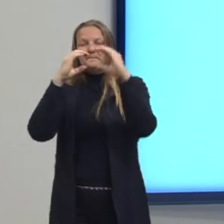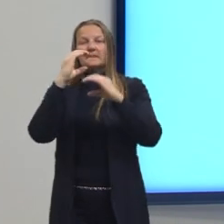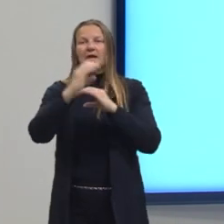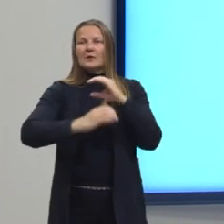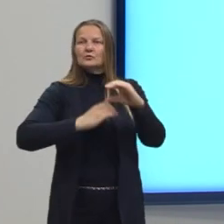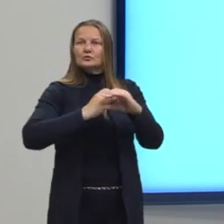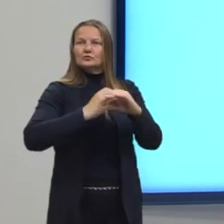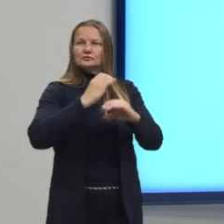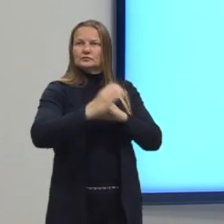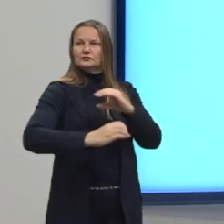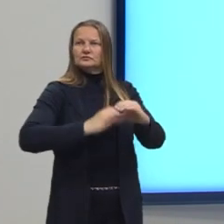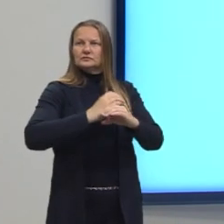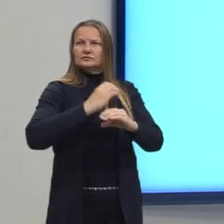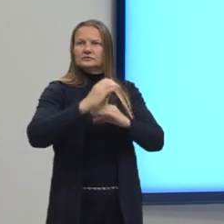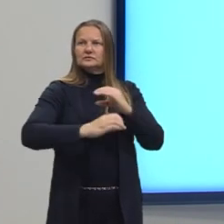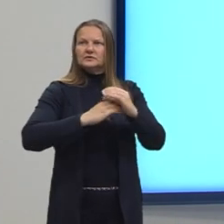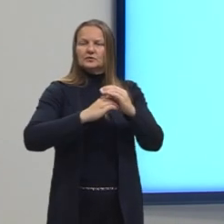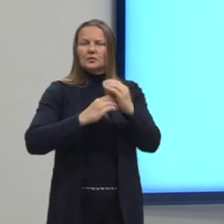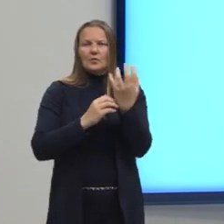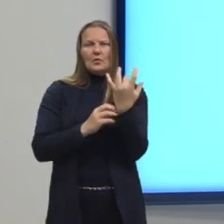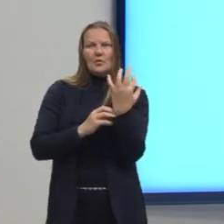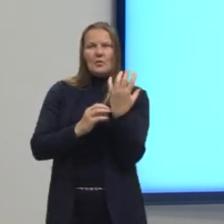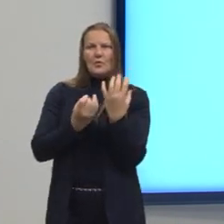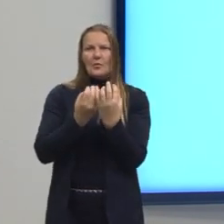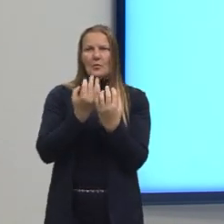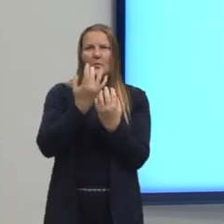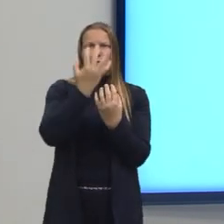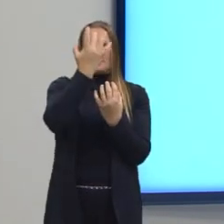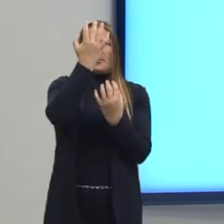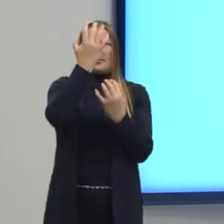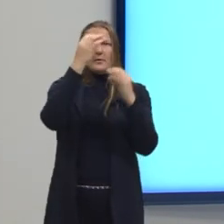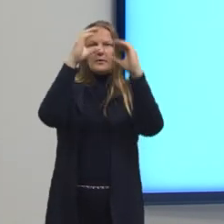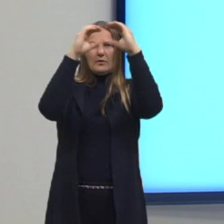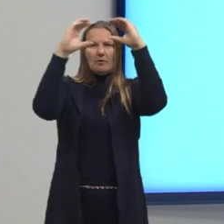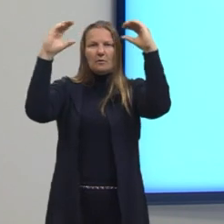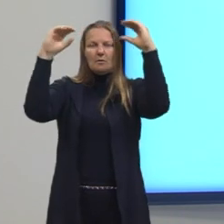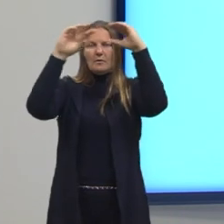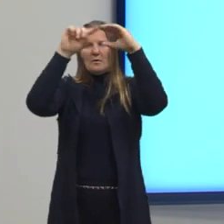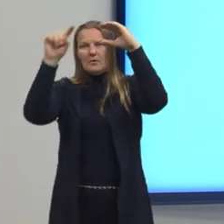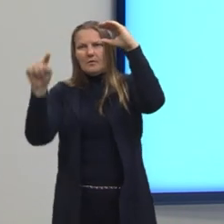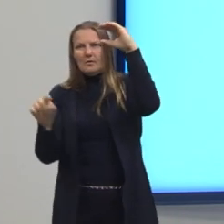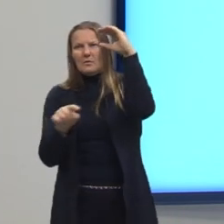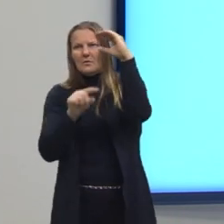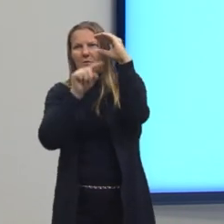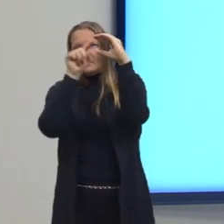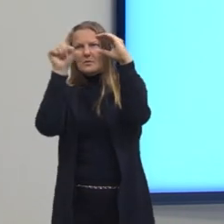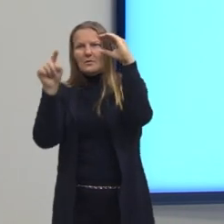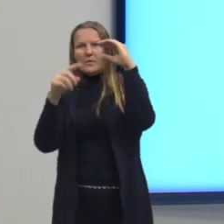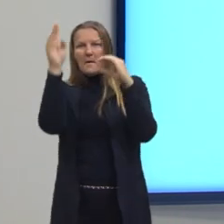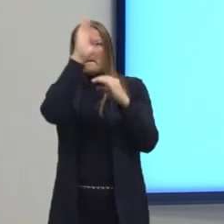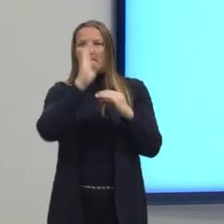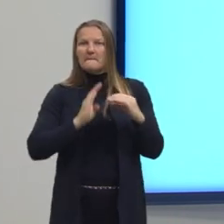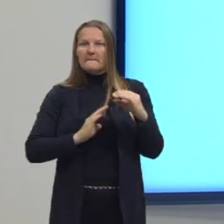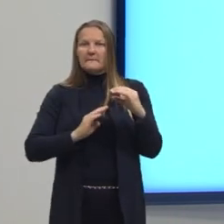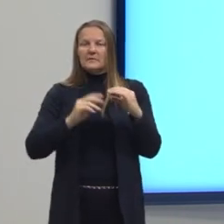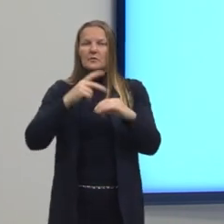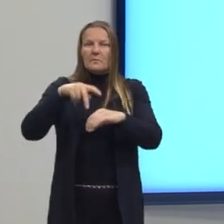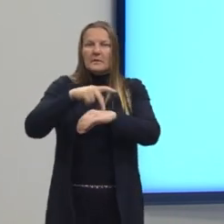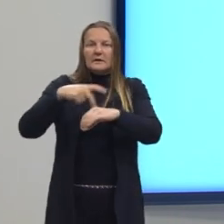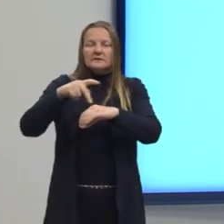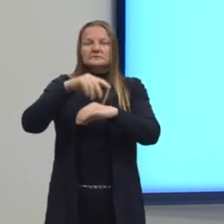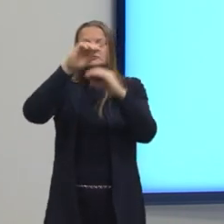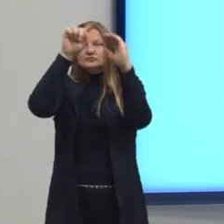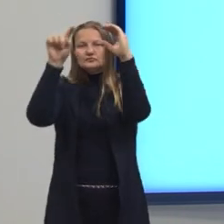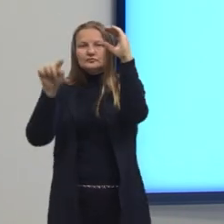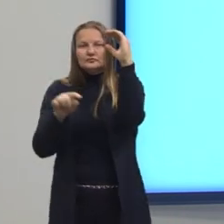aéreos que são lá, ó, evaporados lá, trazem água para o resto do país, gente. E o que acontece